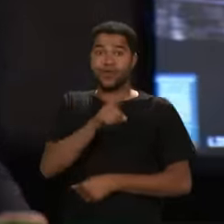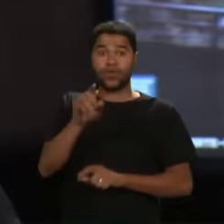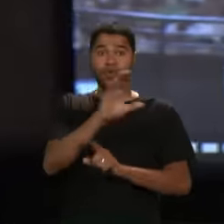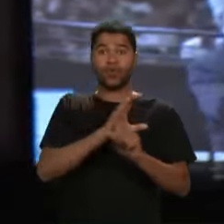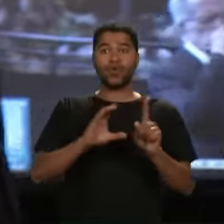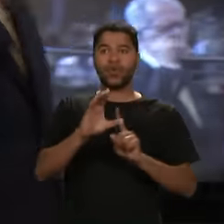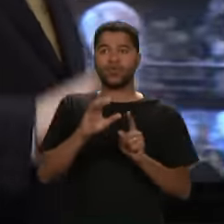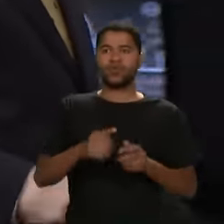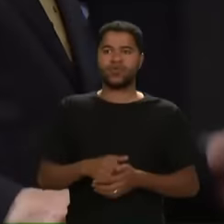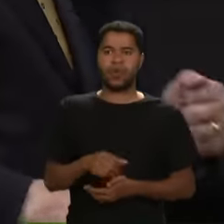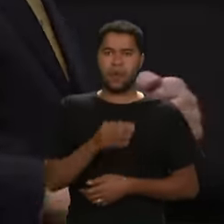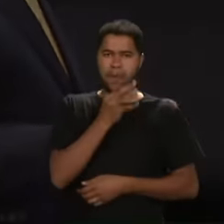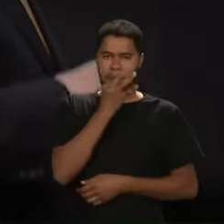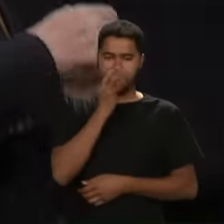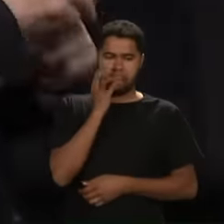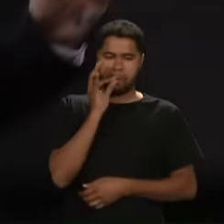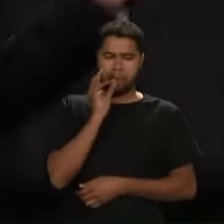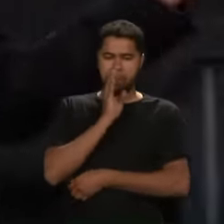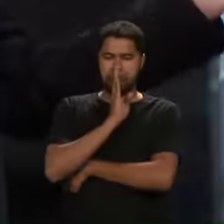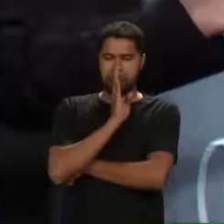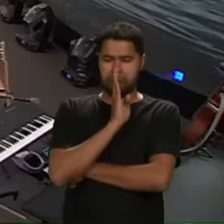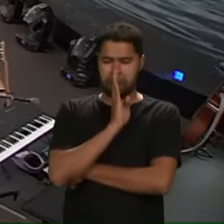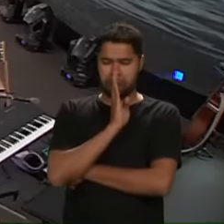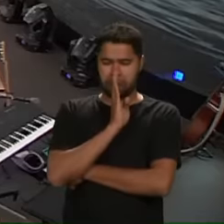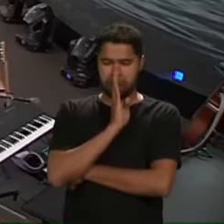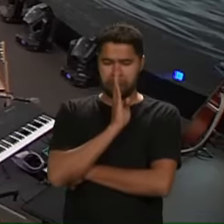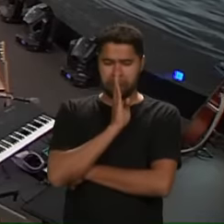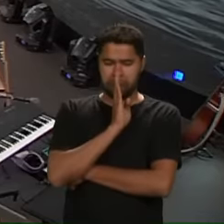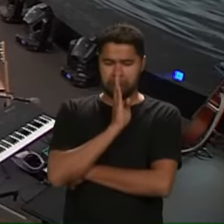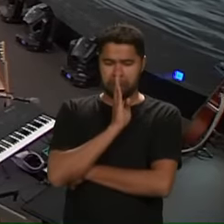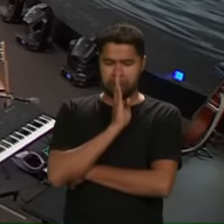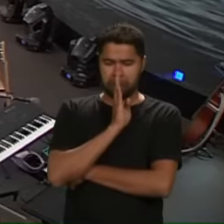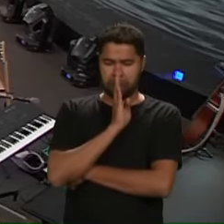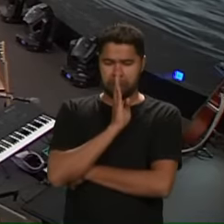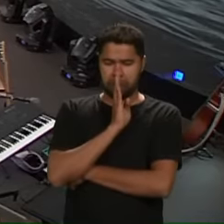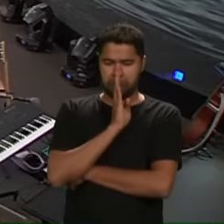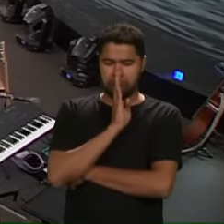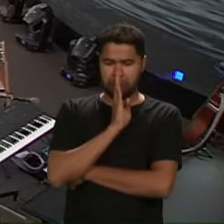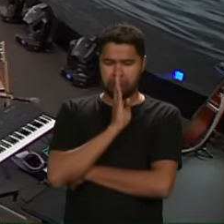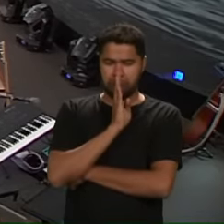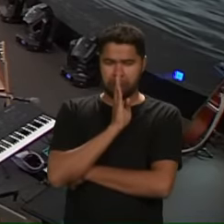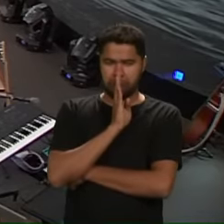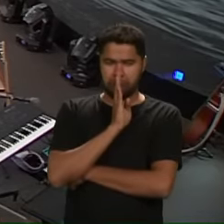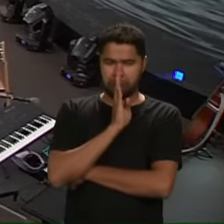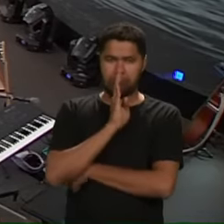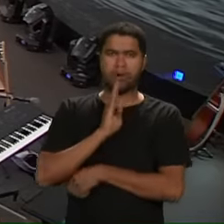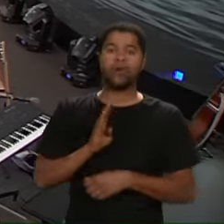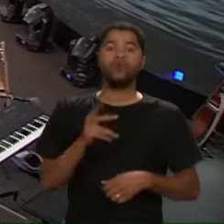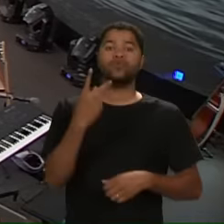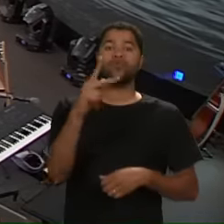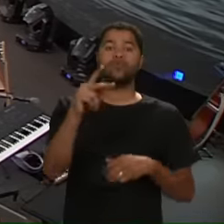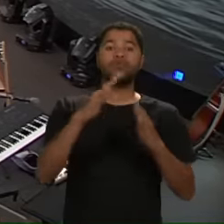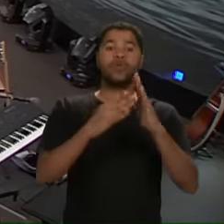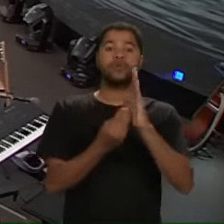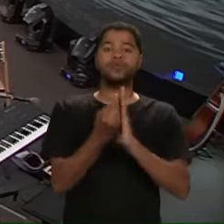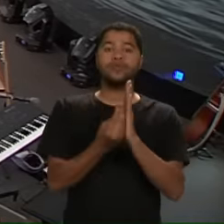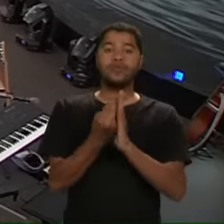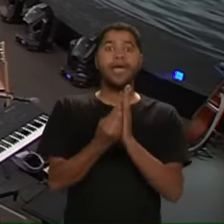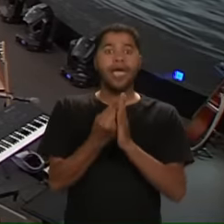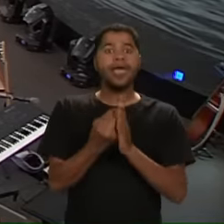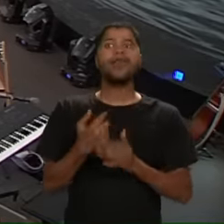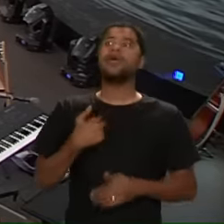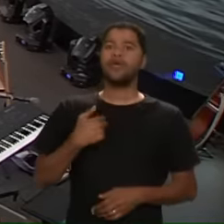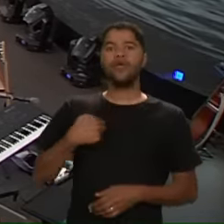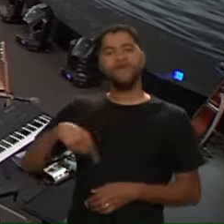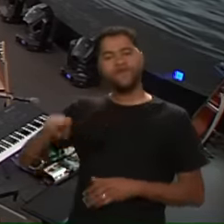culto Não fala nada Com ninguém Lá no seu GC Você tem que falar Olha eu